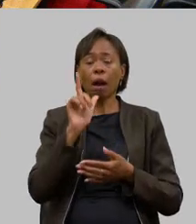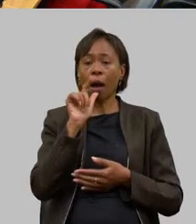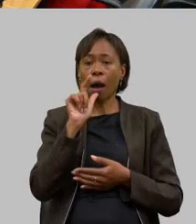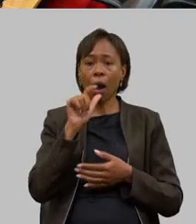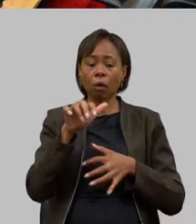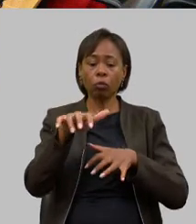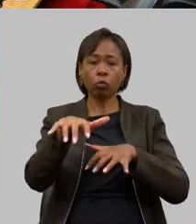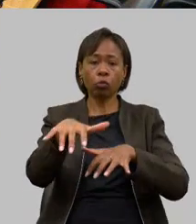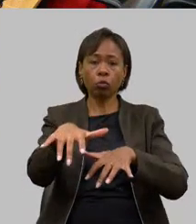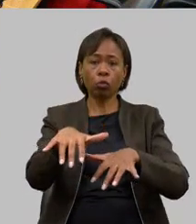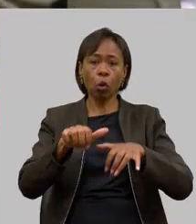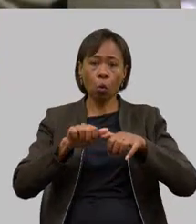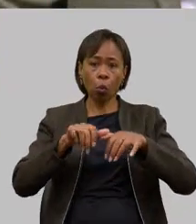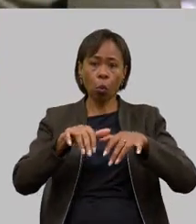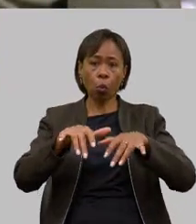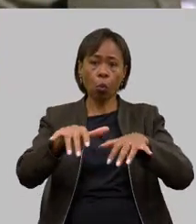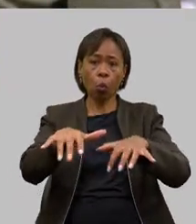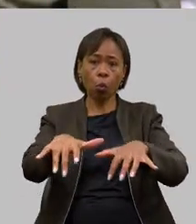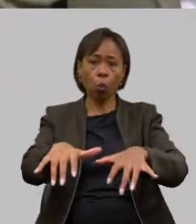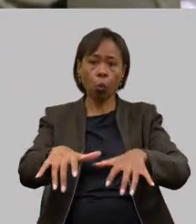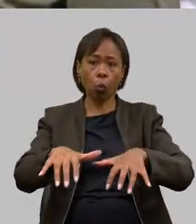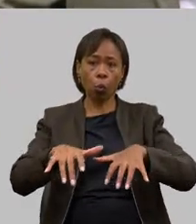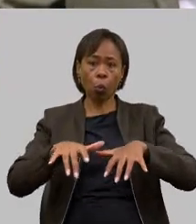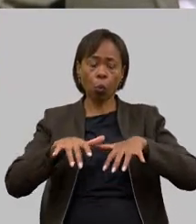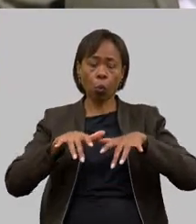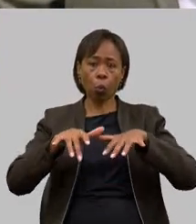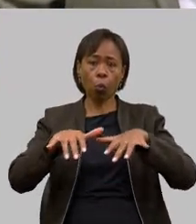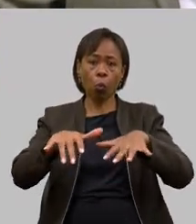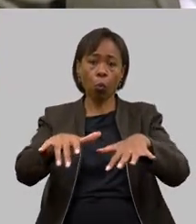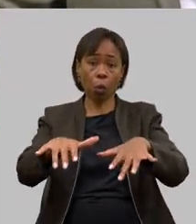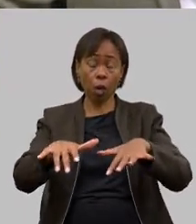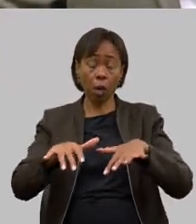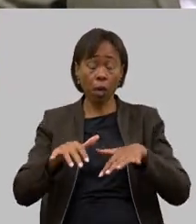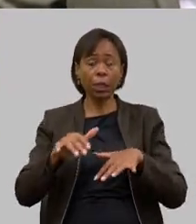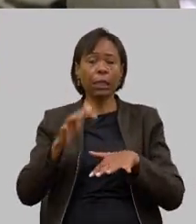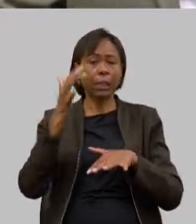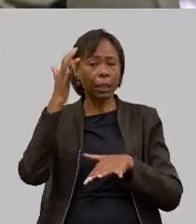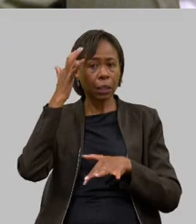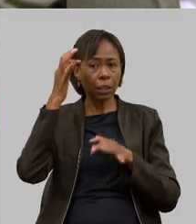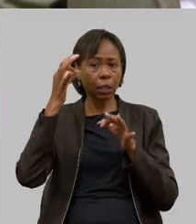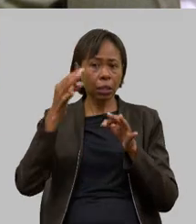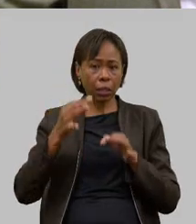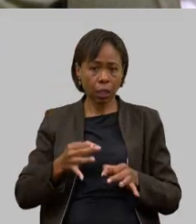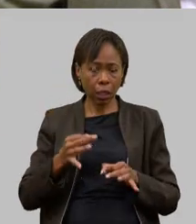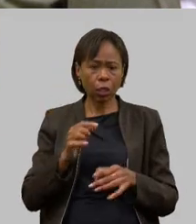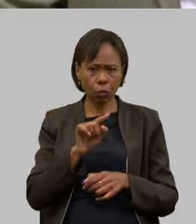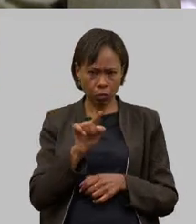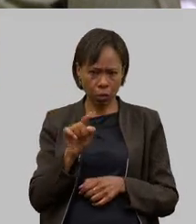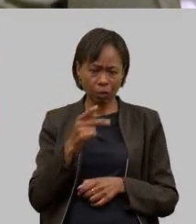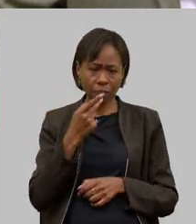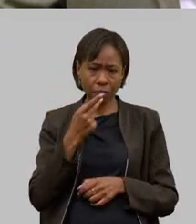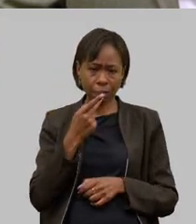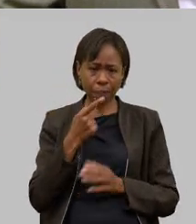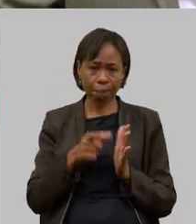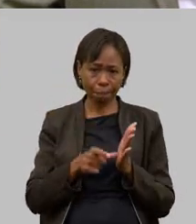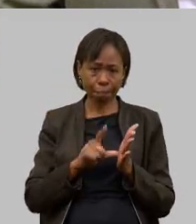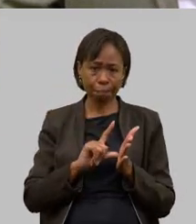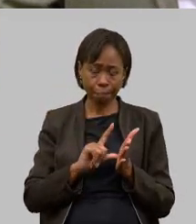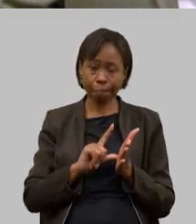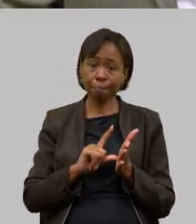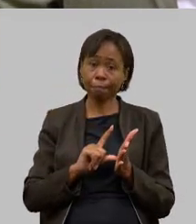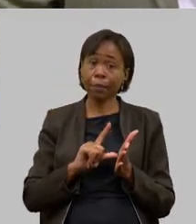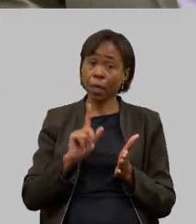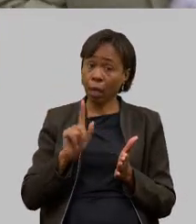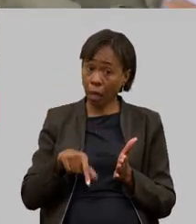que eu tenho certeza que como o senhor explanou aqui é um caminho